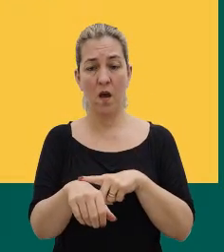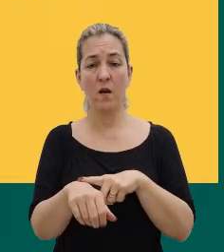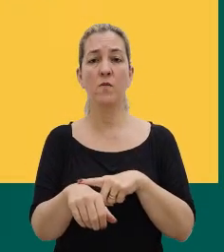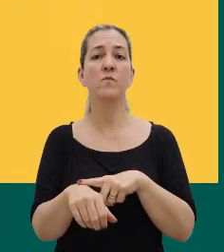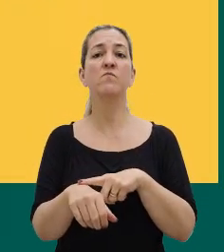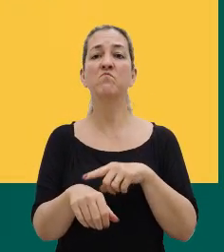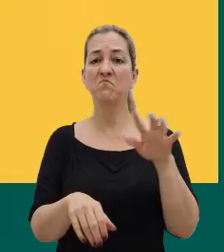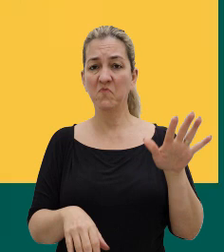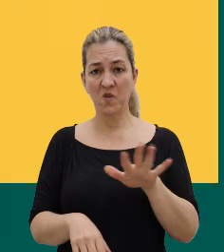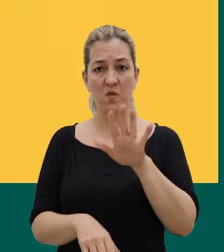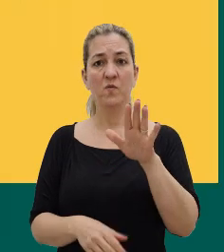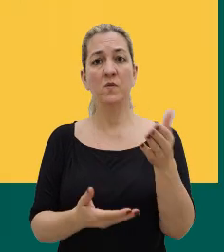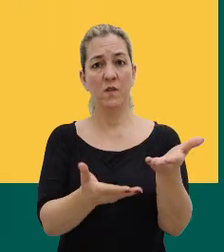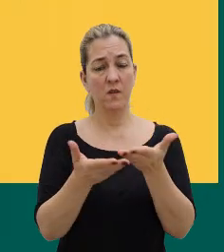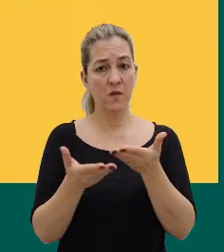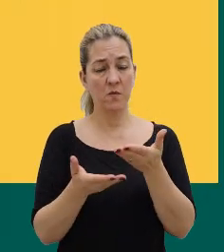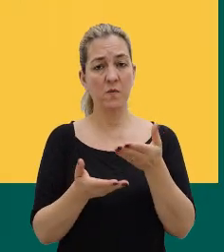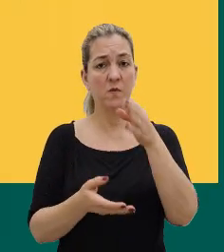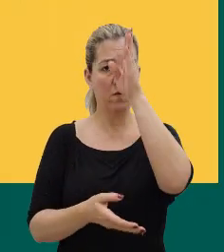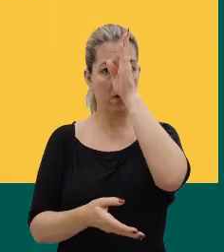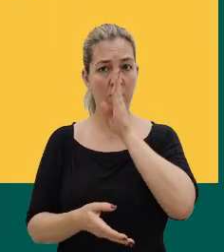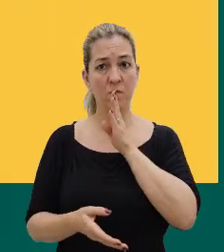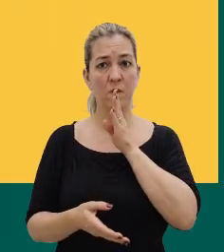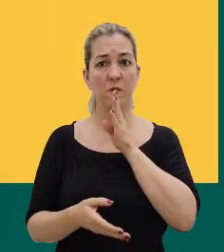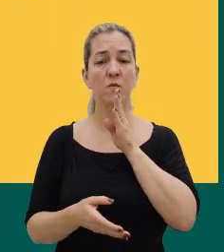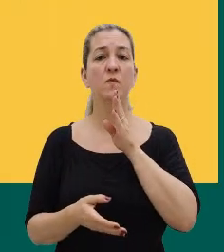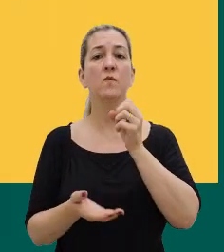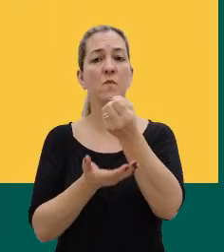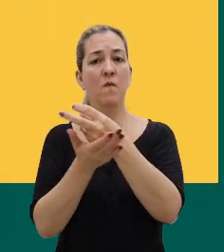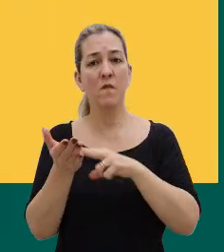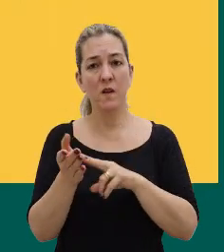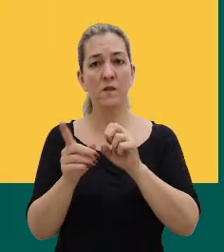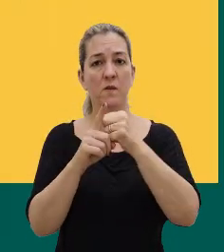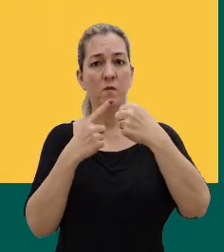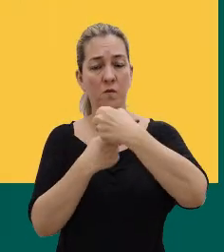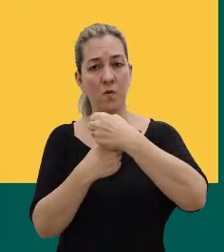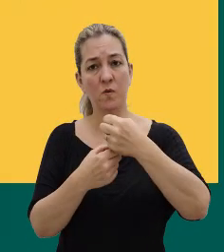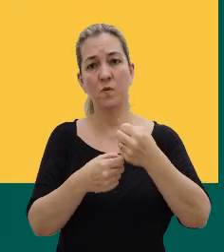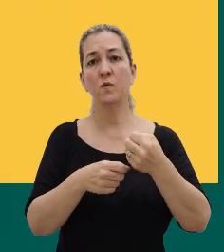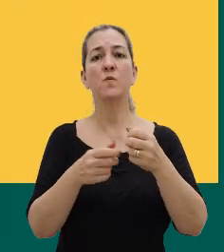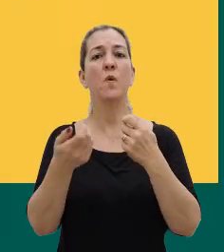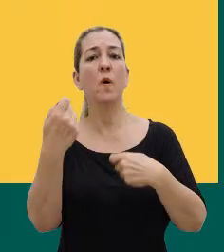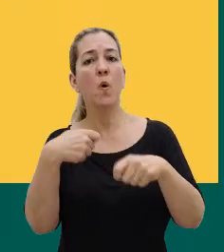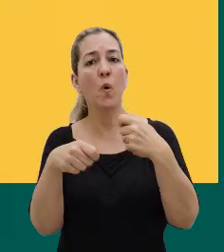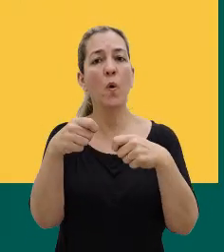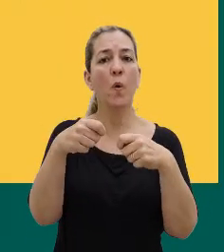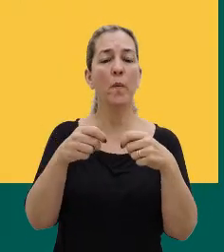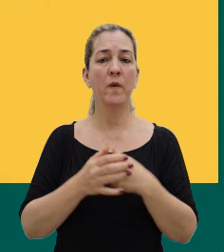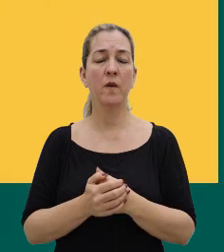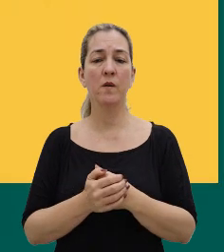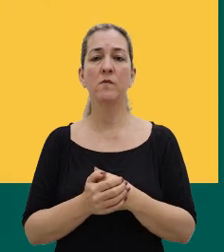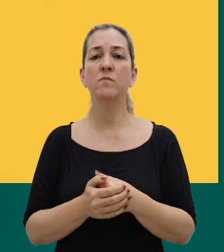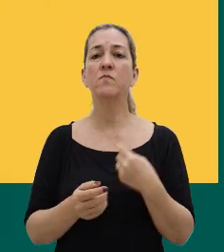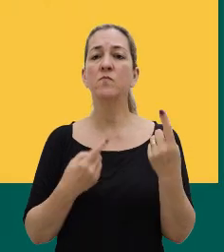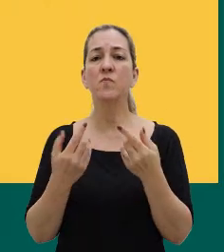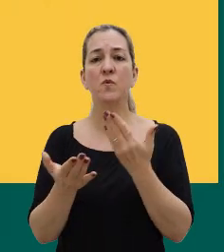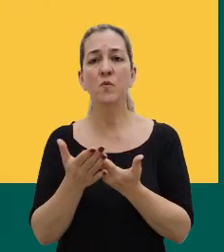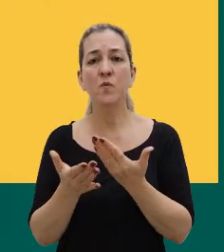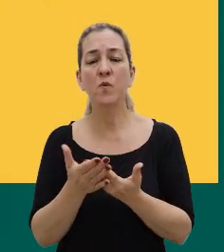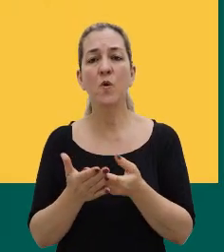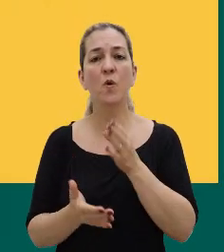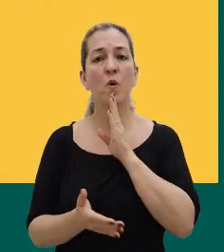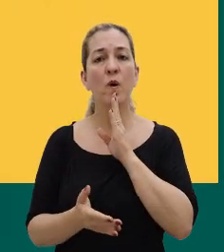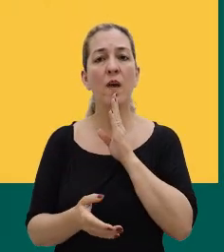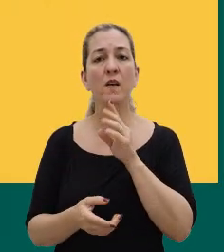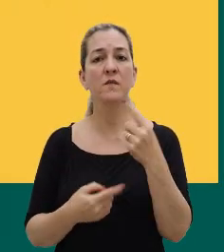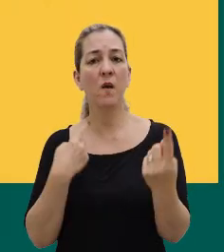gratuitos mediante uma avaliação socioeconômica, né, a pessoa que está nos escutando, que conhece alguém que